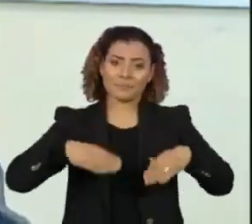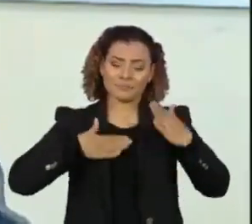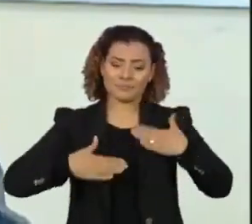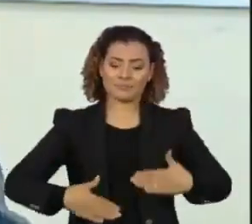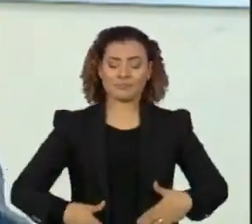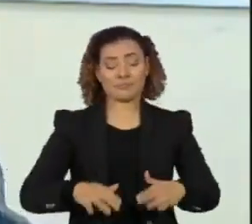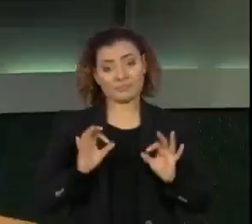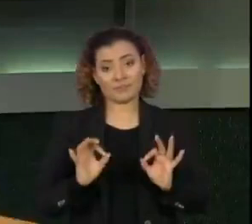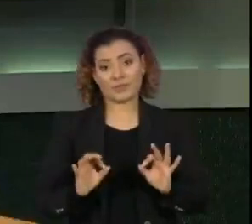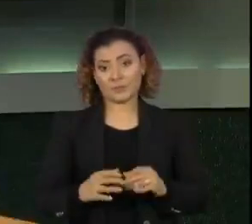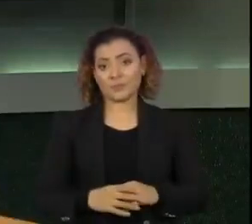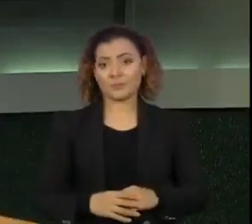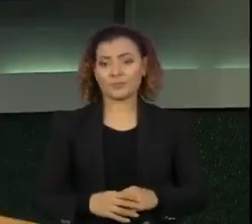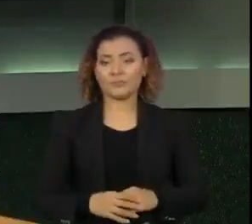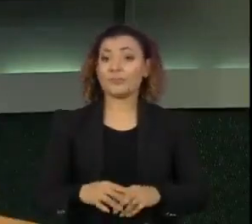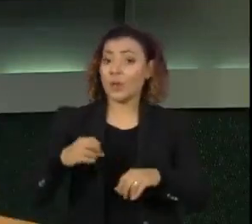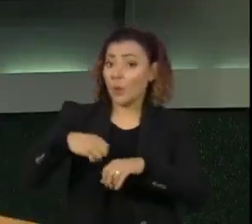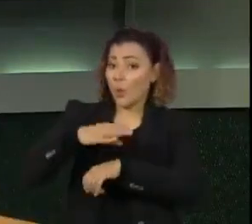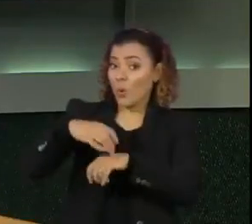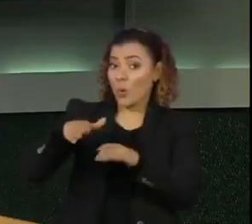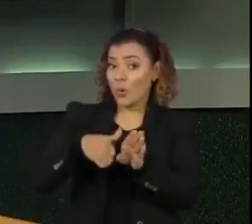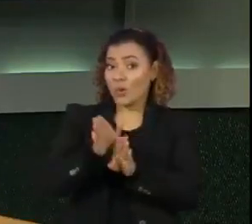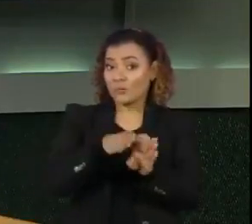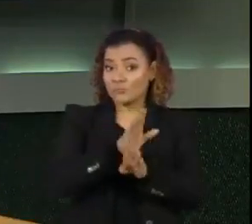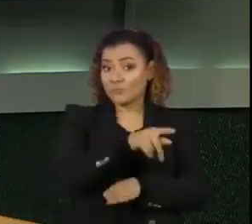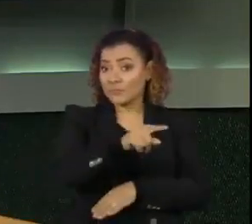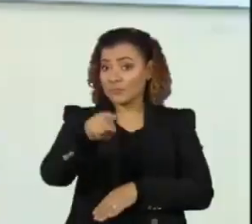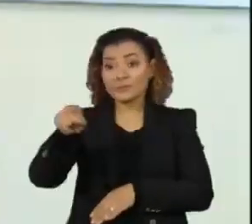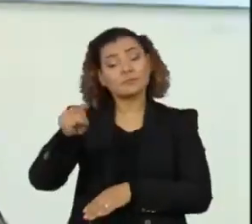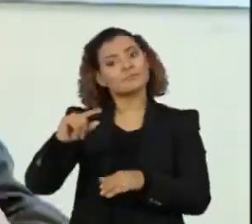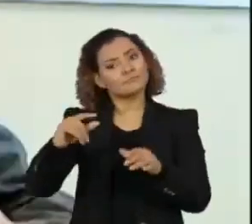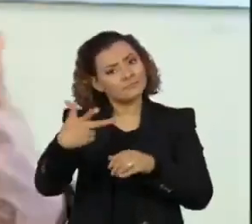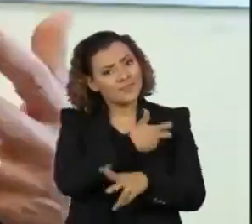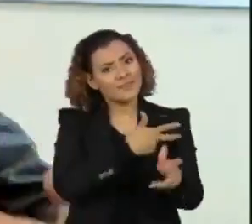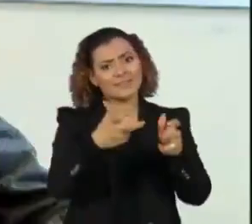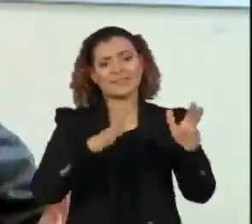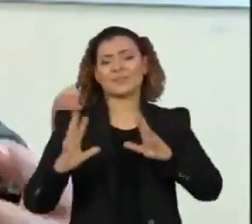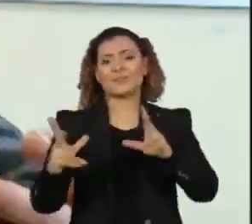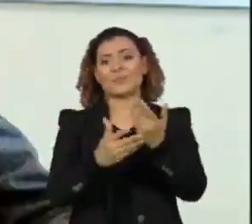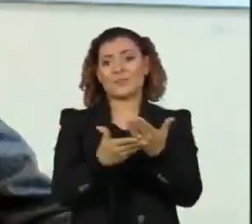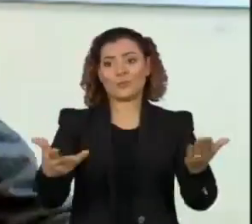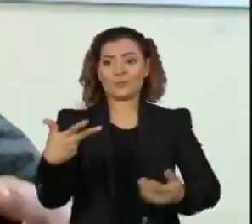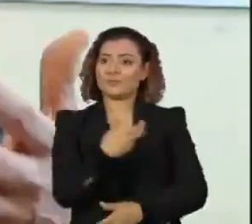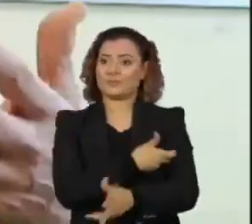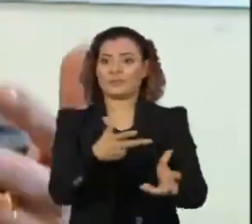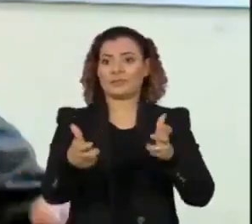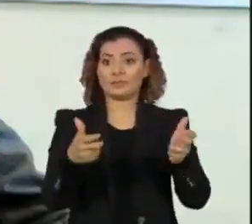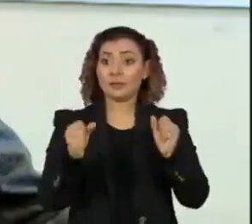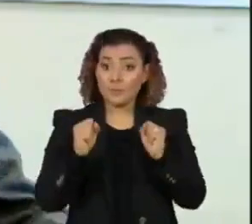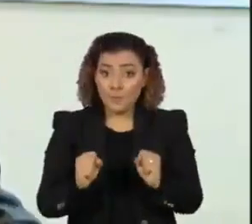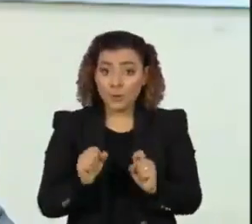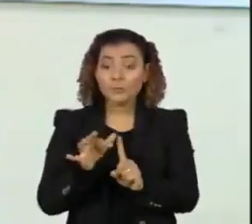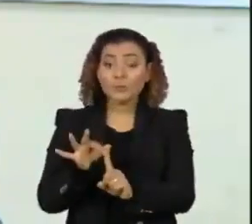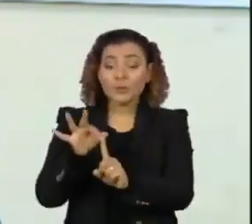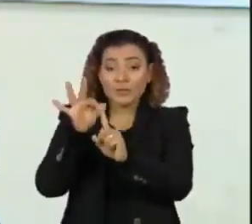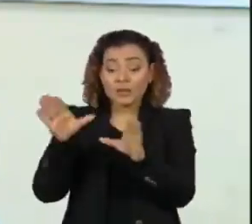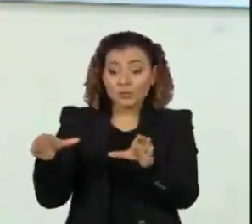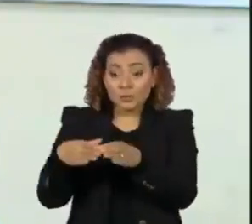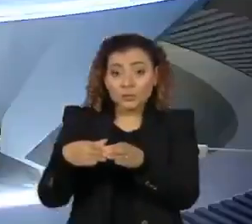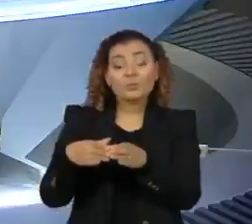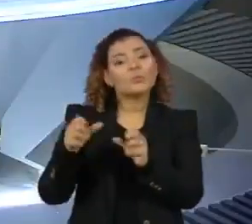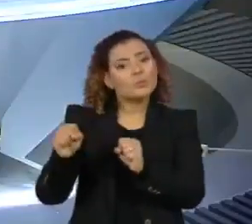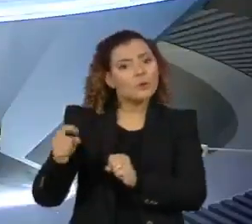infecção pelo vírus da gripe. A recomendação é que todos se vacinem, aqueles que fazem parte dos grupos prioritários